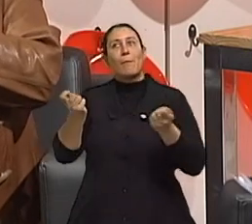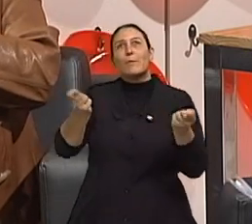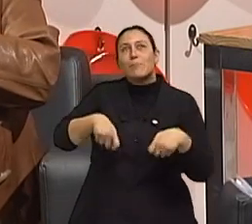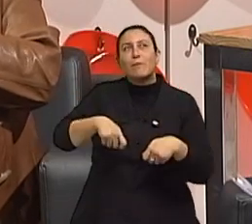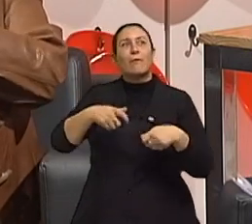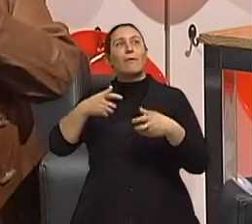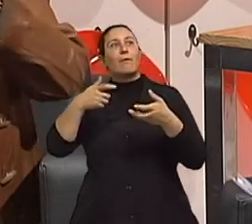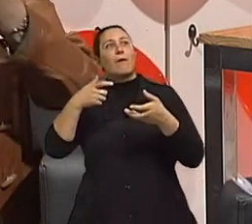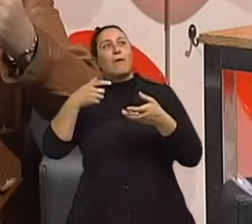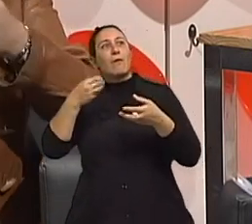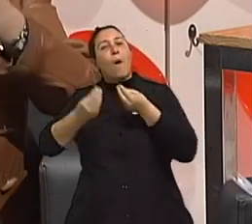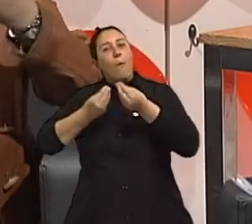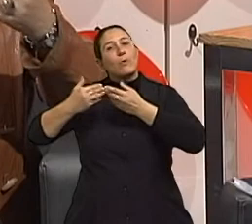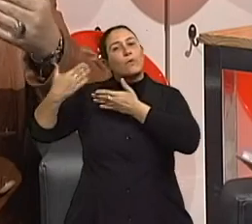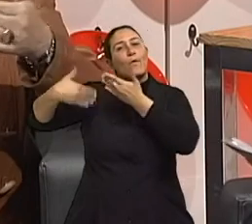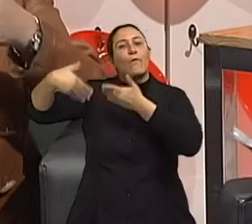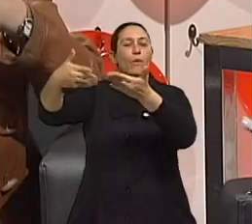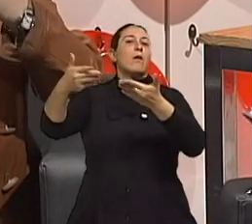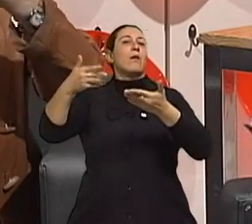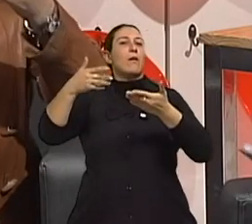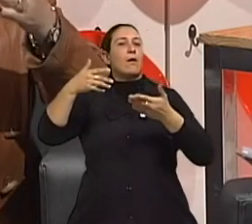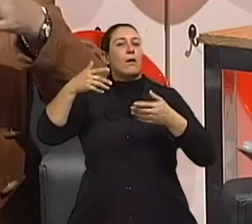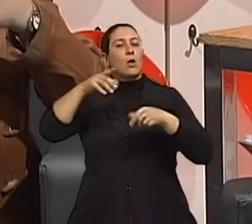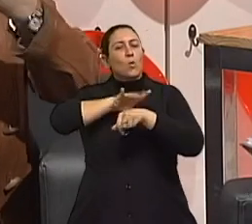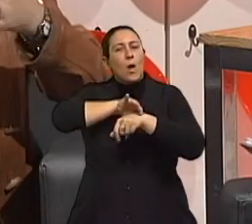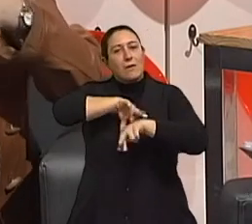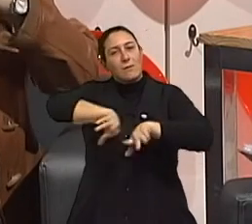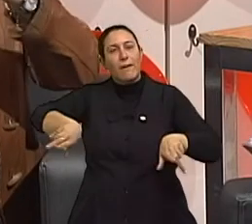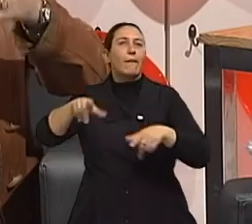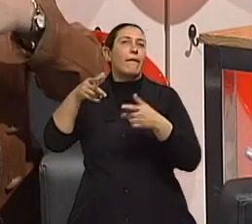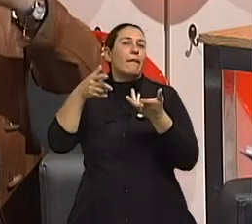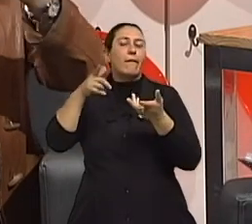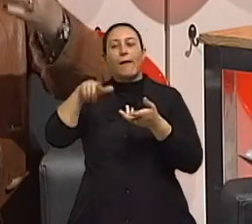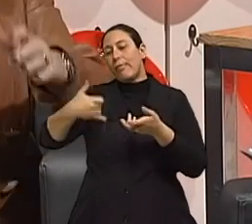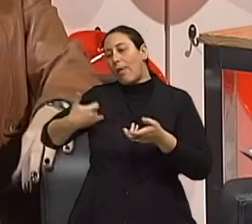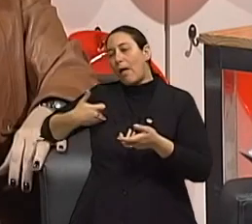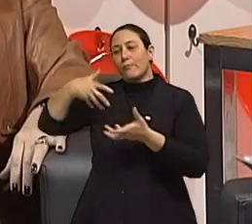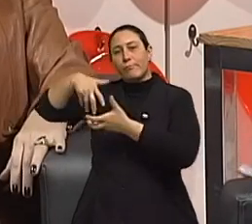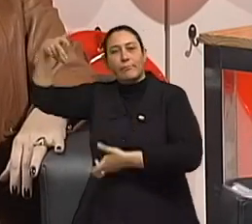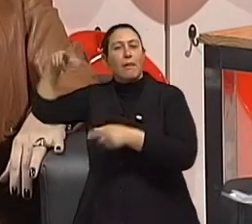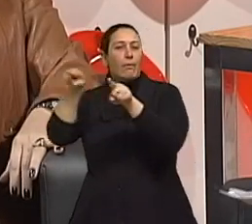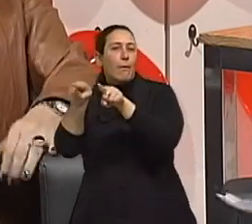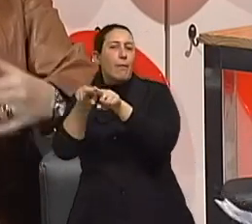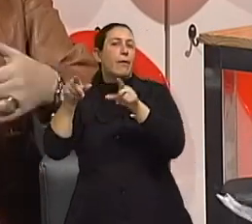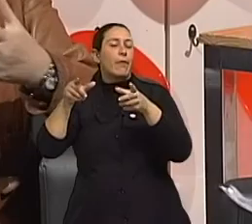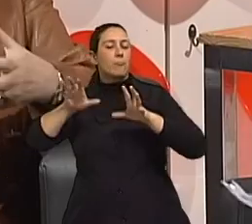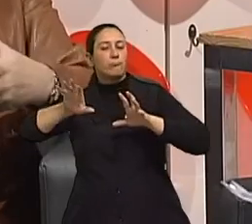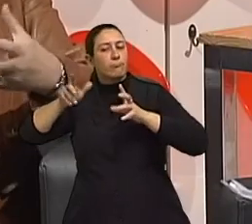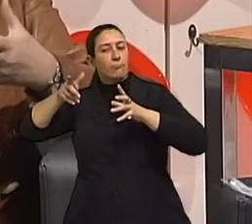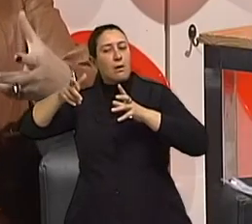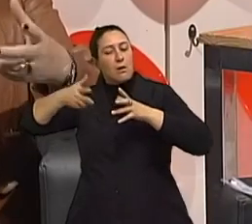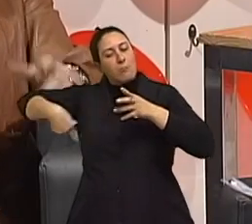de desenvolver as doenças chamadas da idade, as senilidades e companhia limitada. Então o